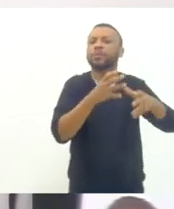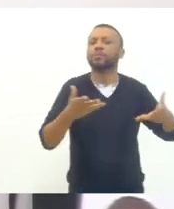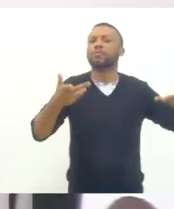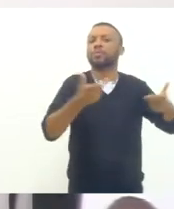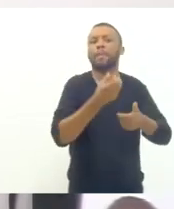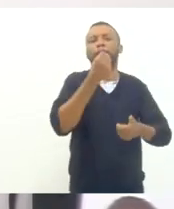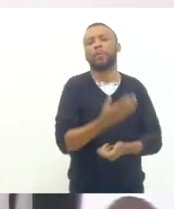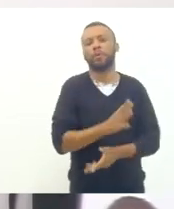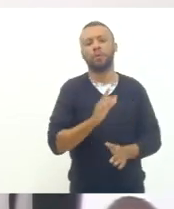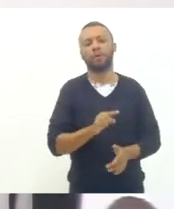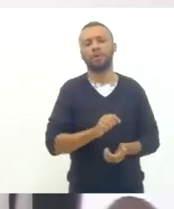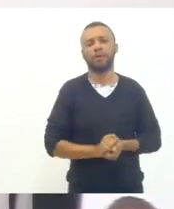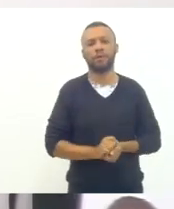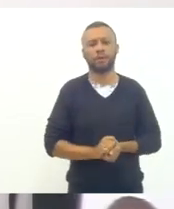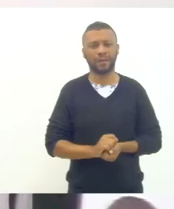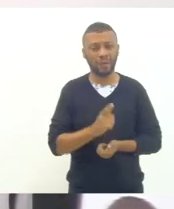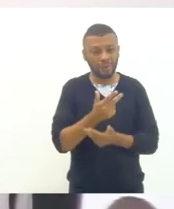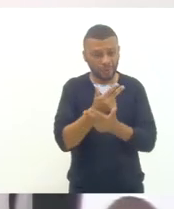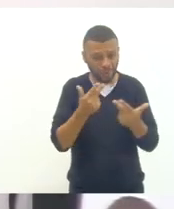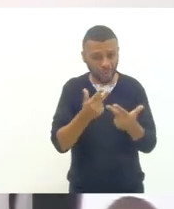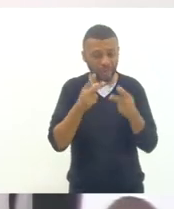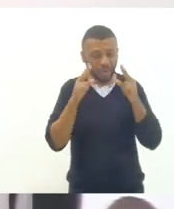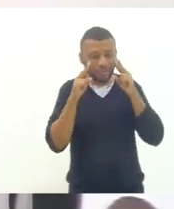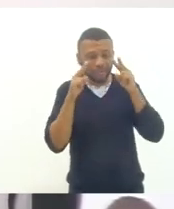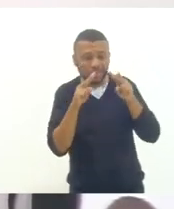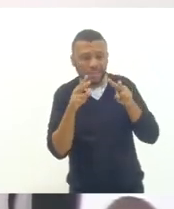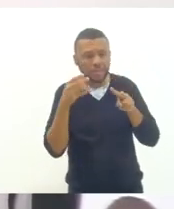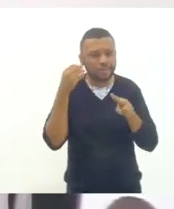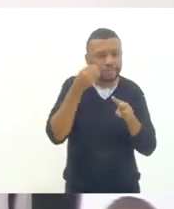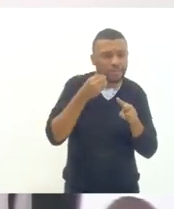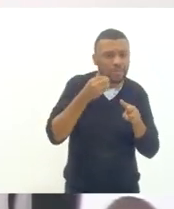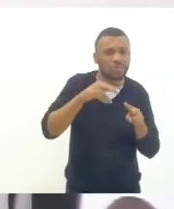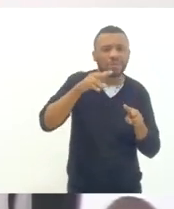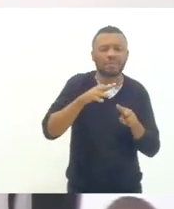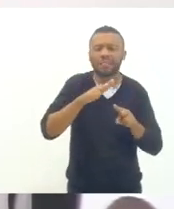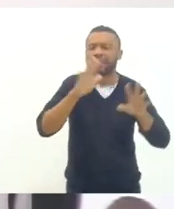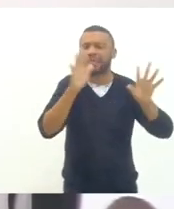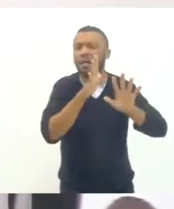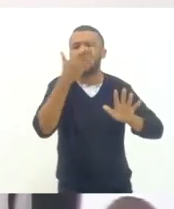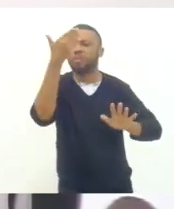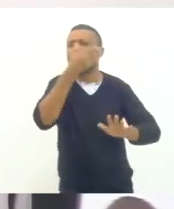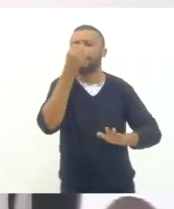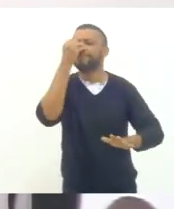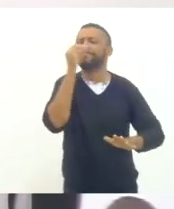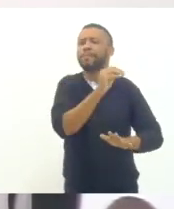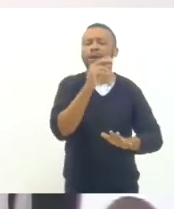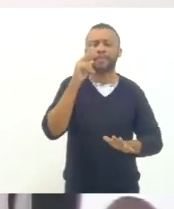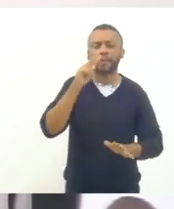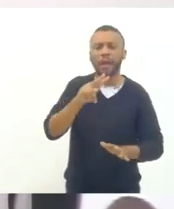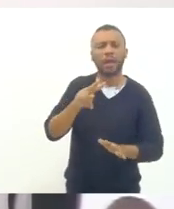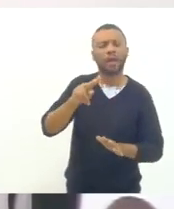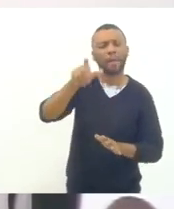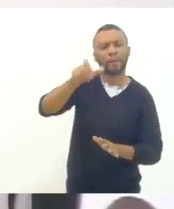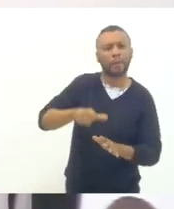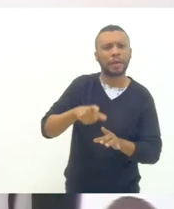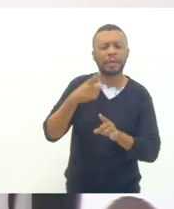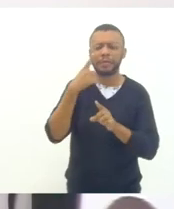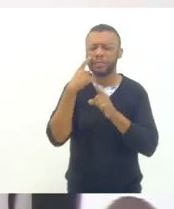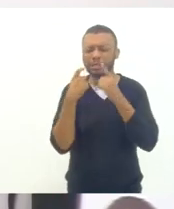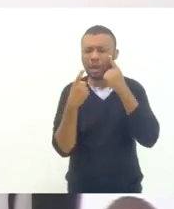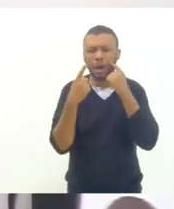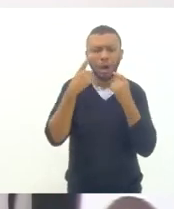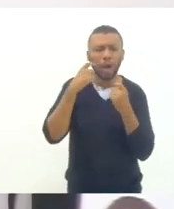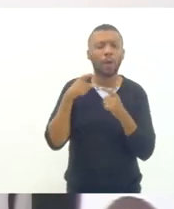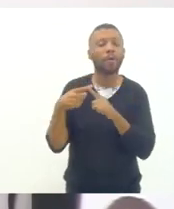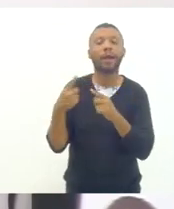é algo que eu vi e nunca mais quero ver e olhar alguém que chora porque que nem